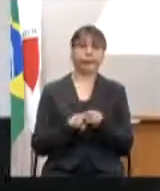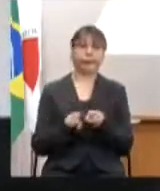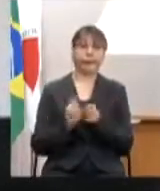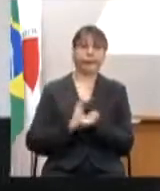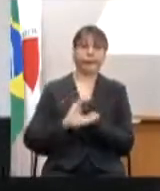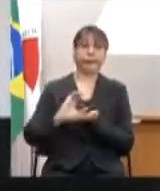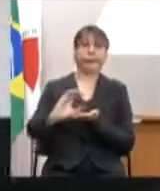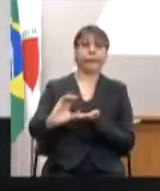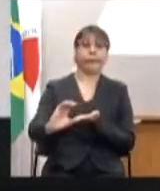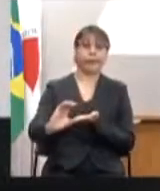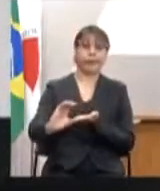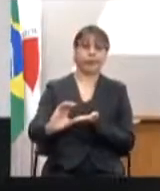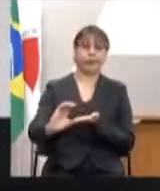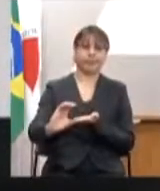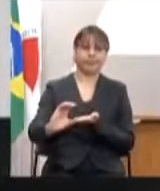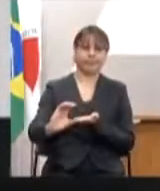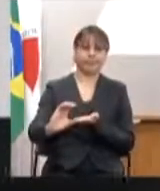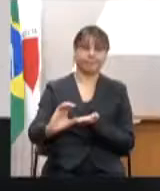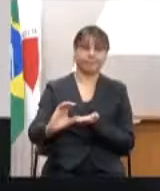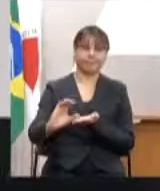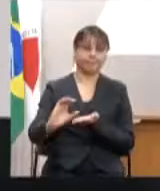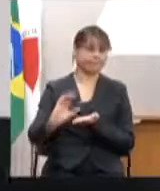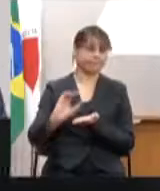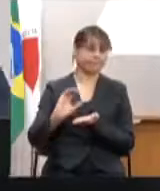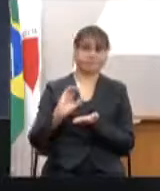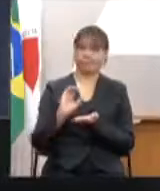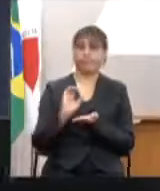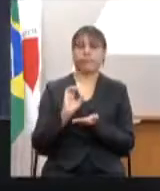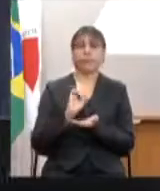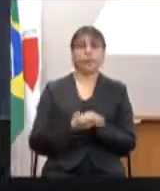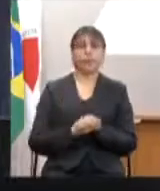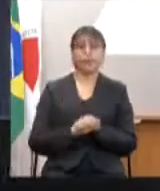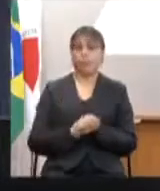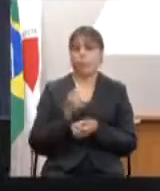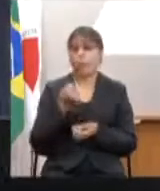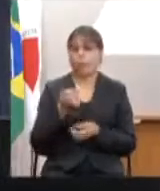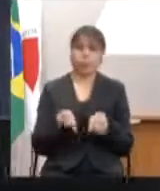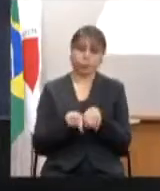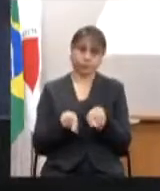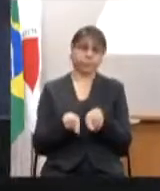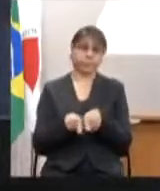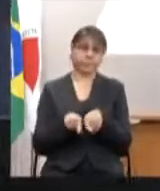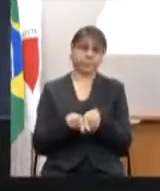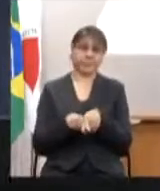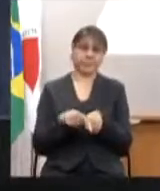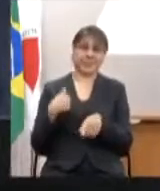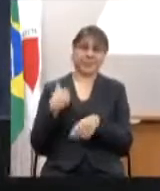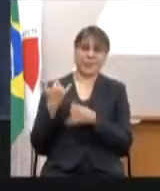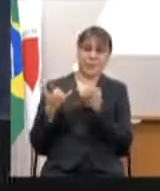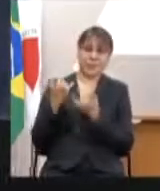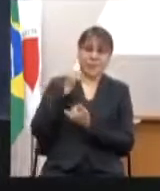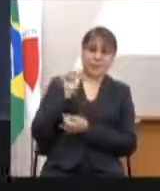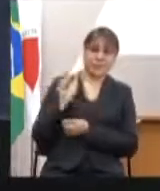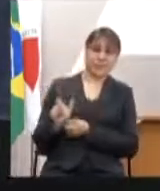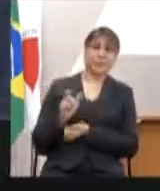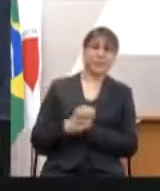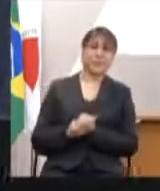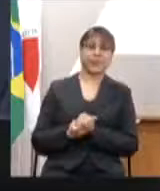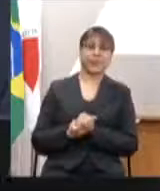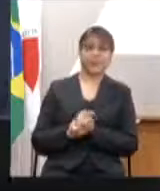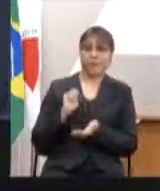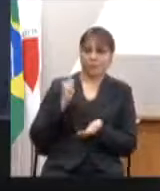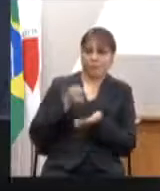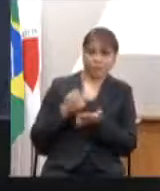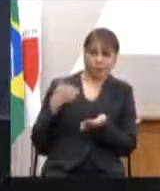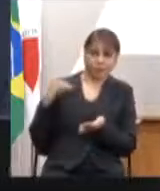está minúsculo. A consultora me deu aqui, eu brinquei com ela, foi tão pouco que pagou